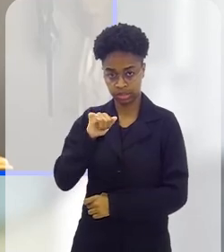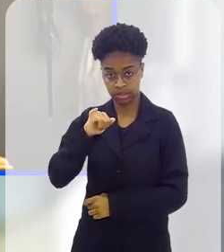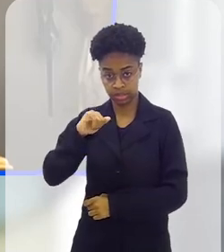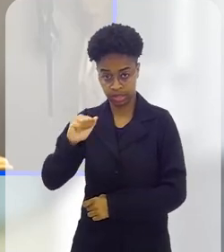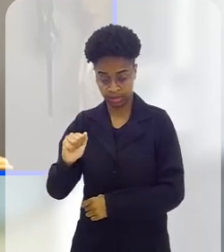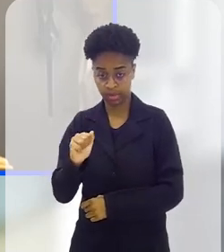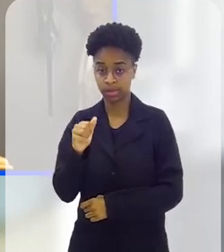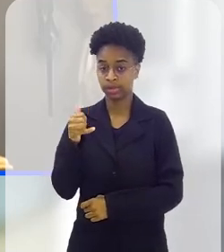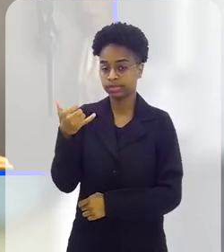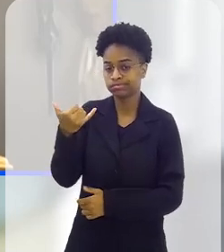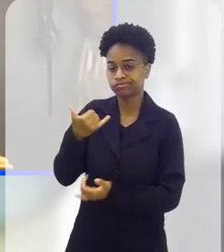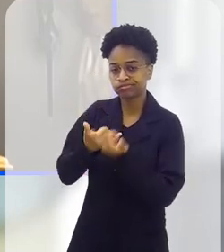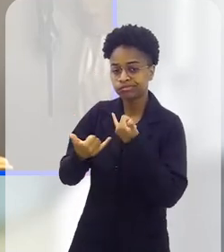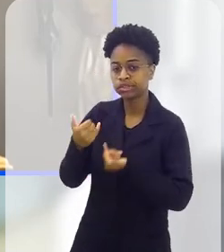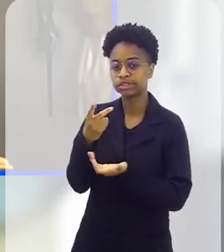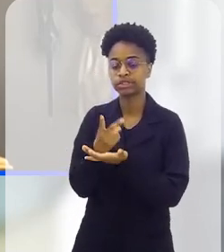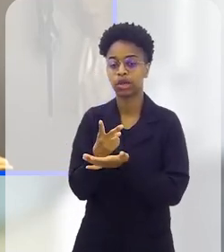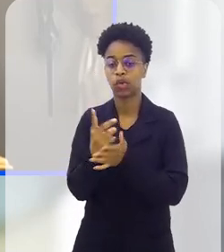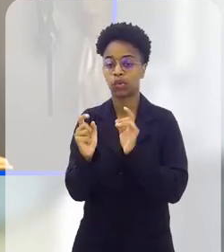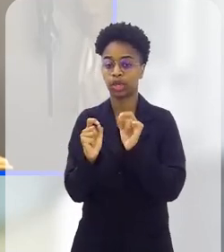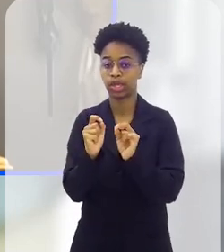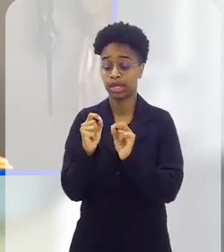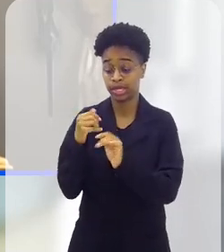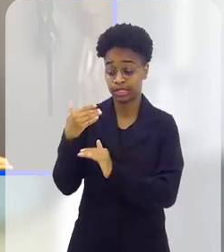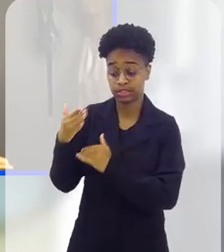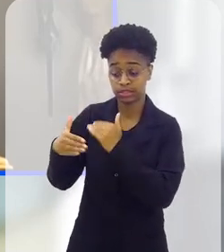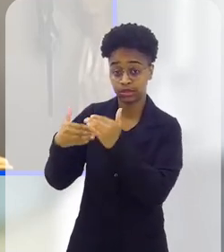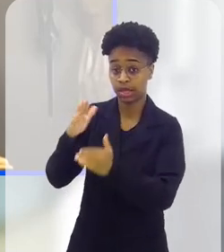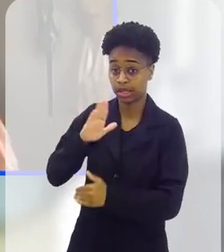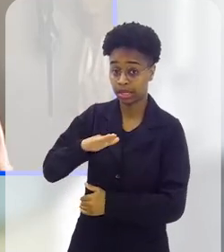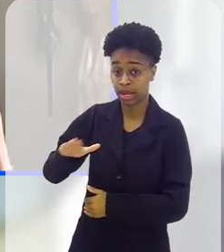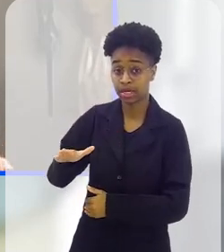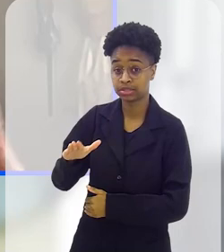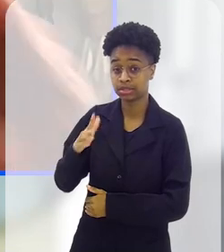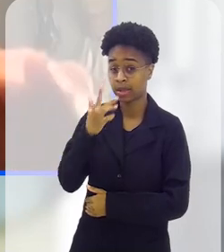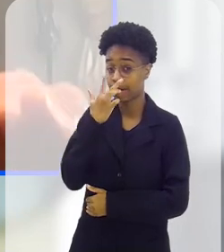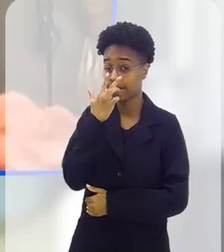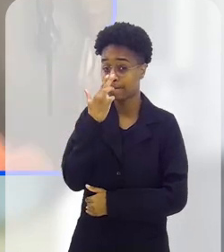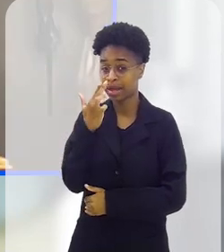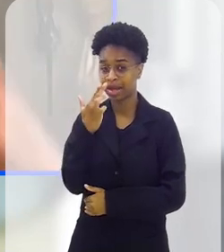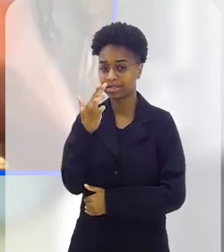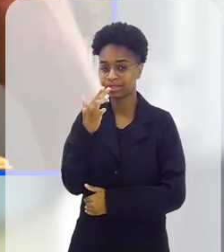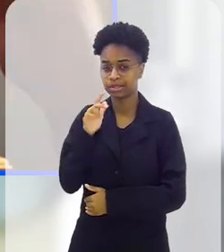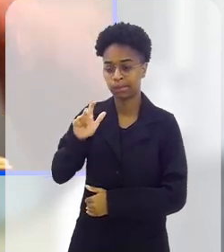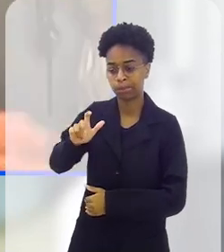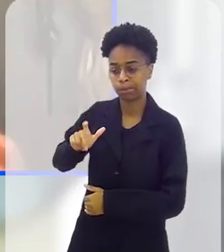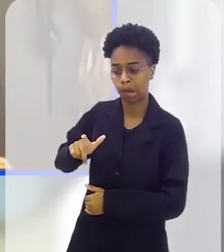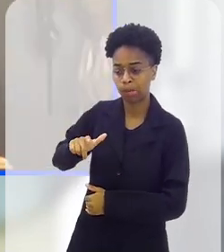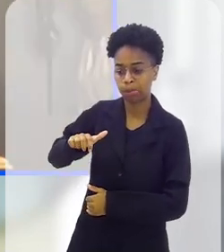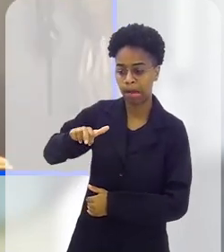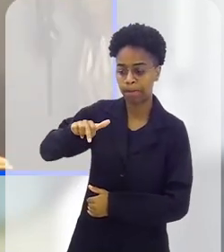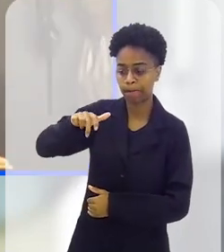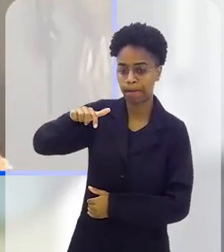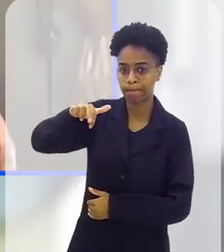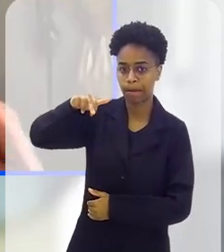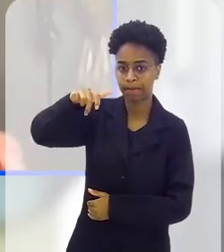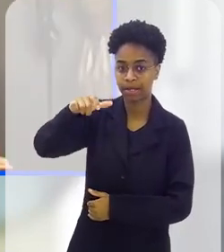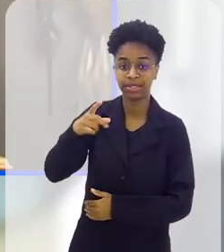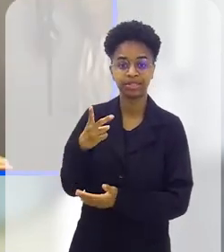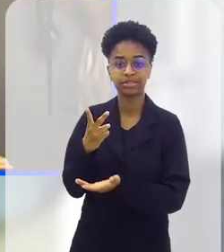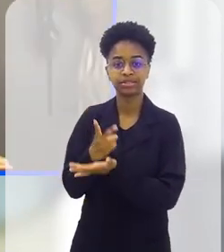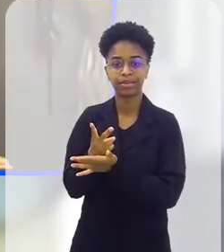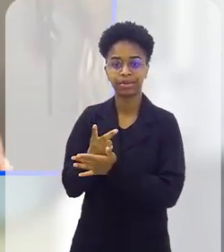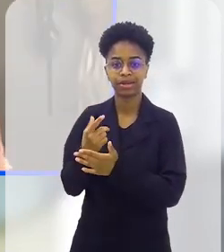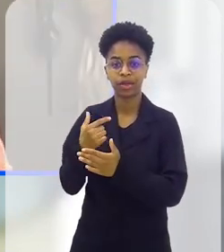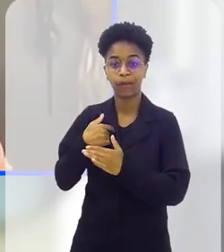que ela fala muito para a gente, assim, que o desenvolvimento infantil é como se fosse subir uma escada, e que um